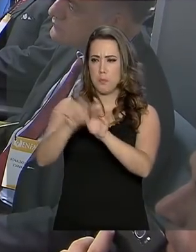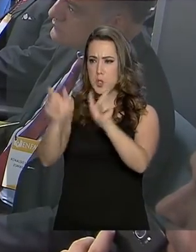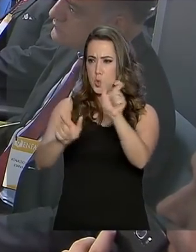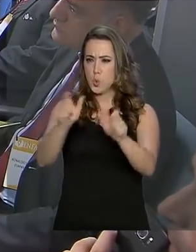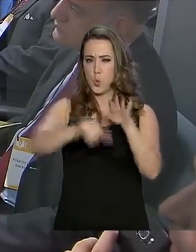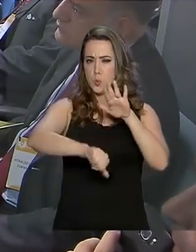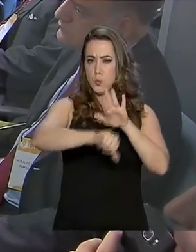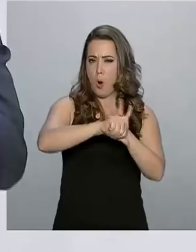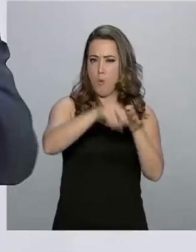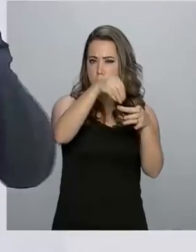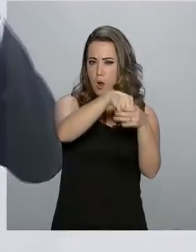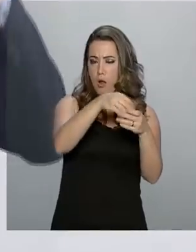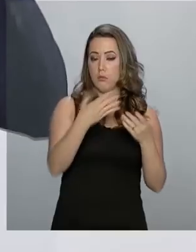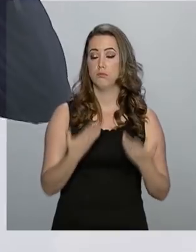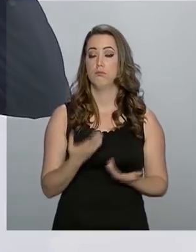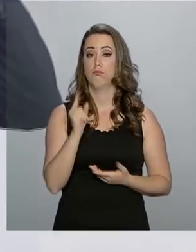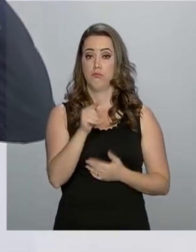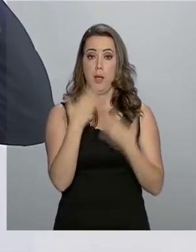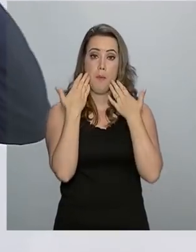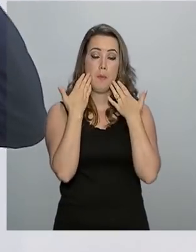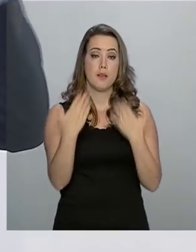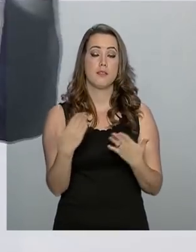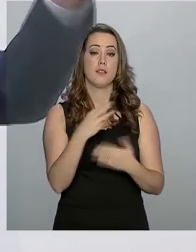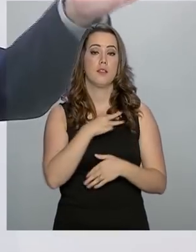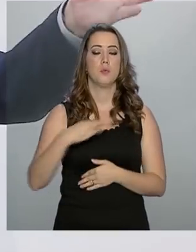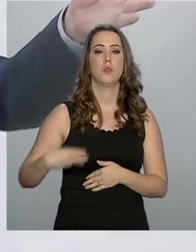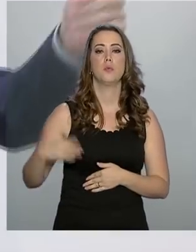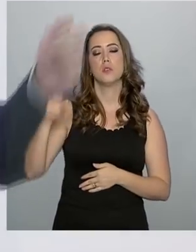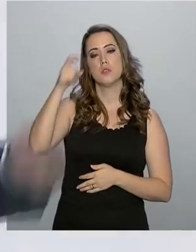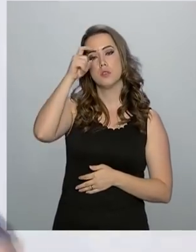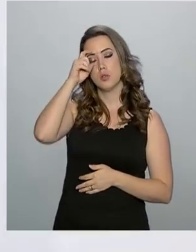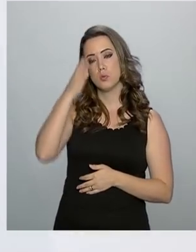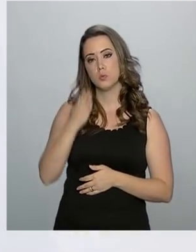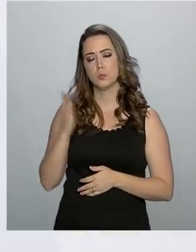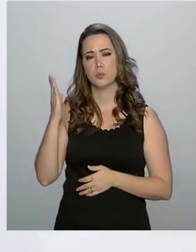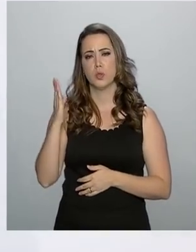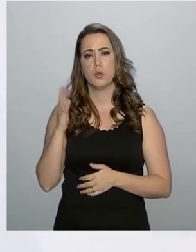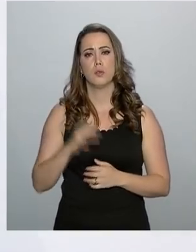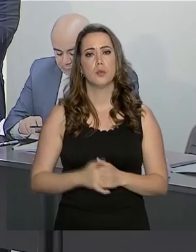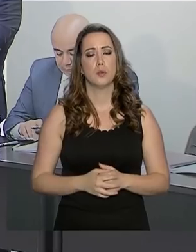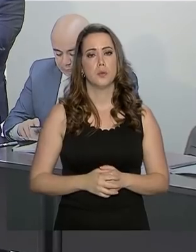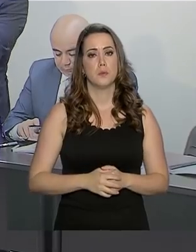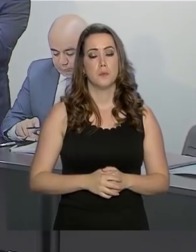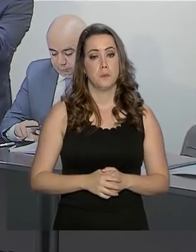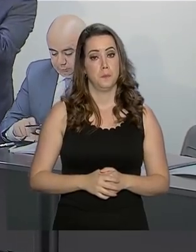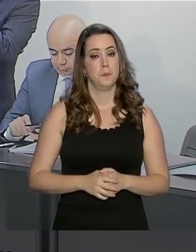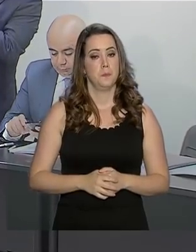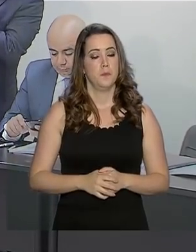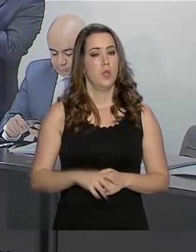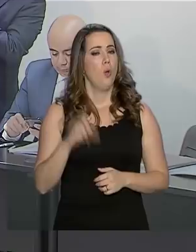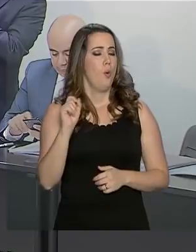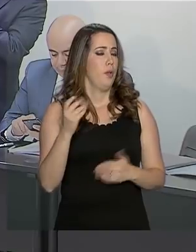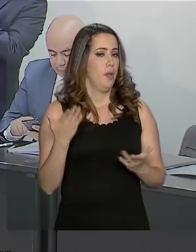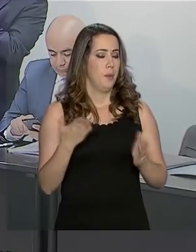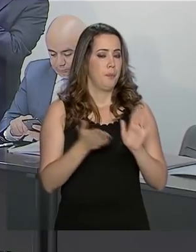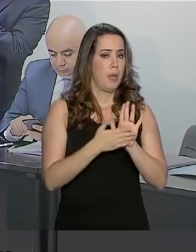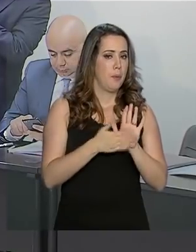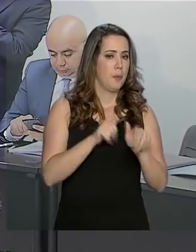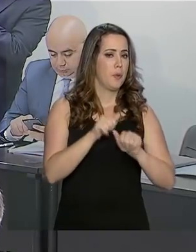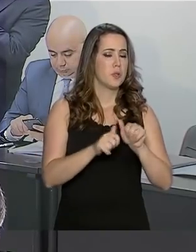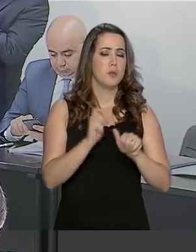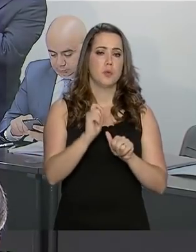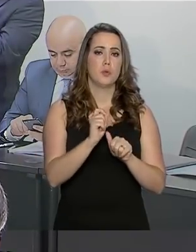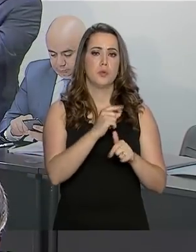magistrados em Brasília pelo ministro da Justiça e Segurança Pública, Sérgio Moro, na proposta, alterações